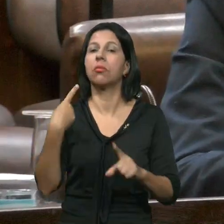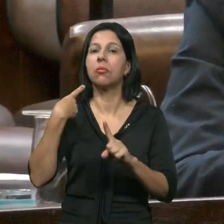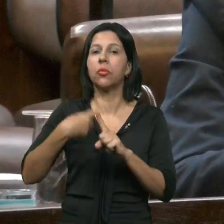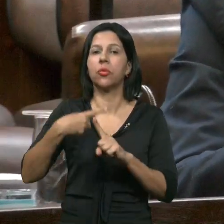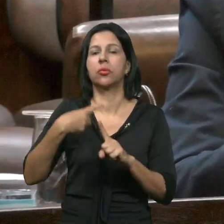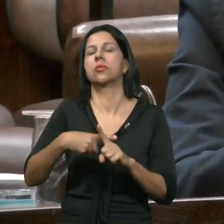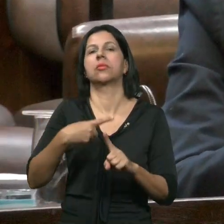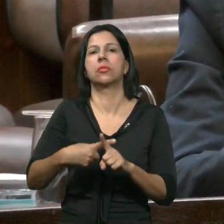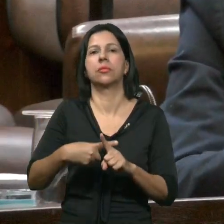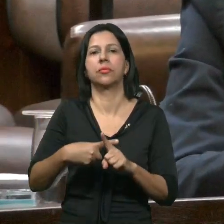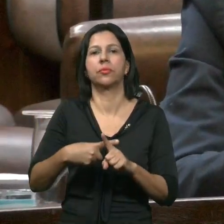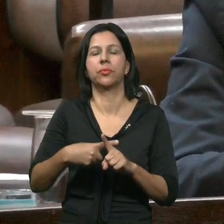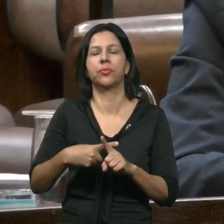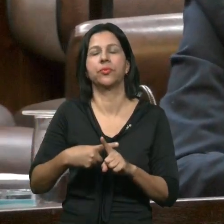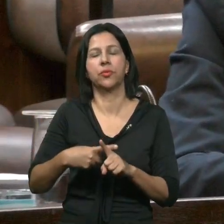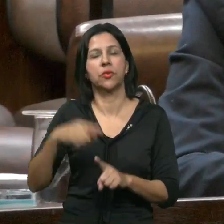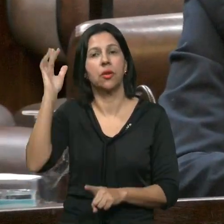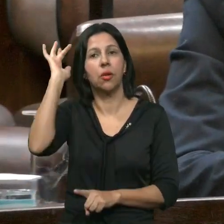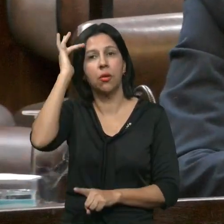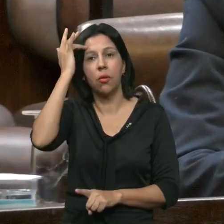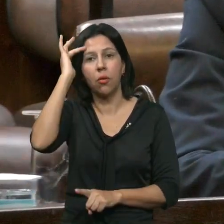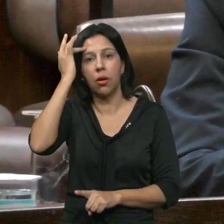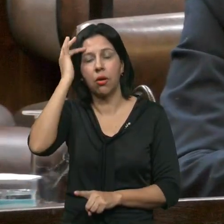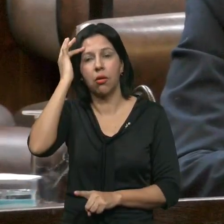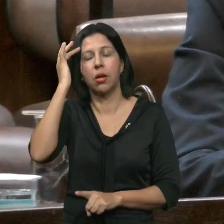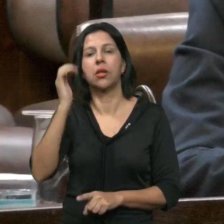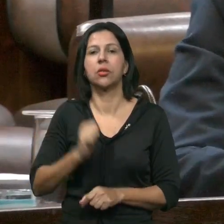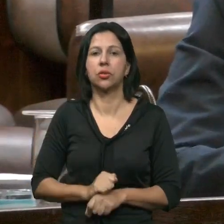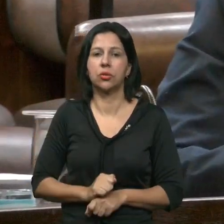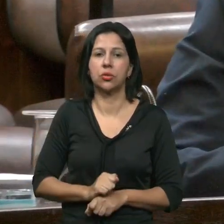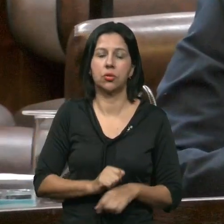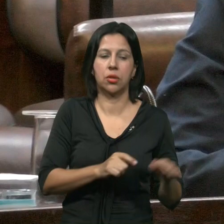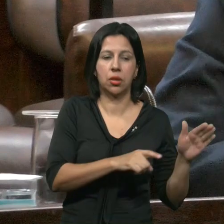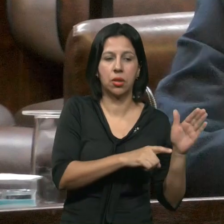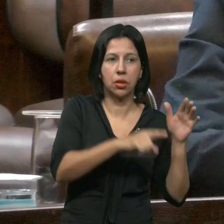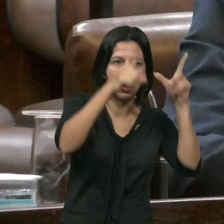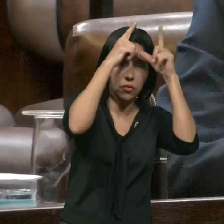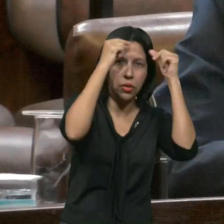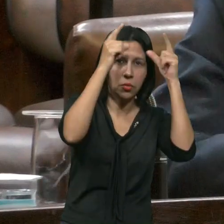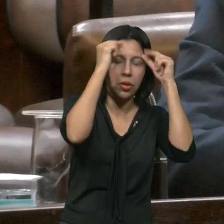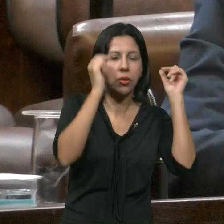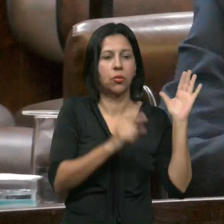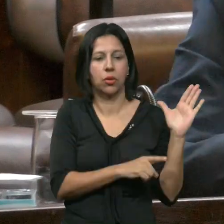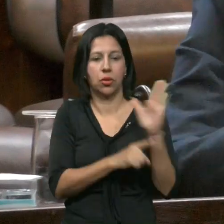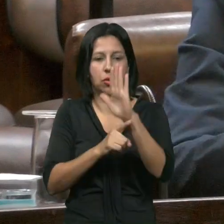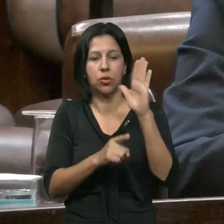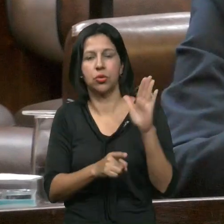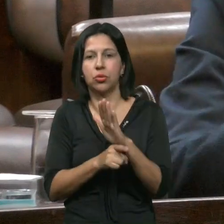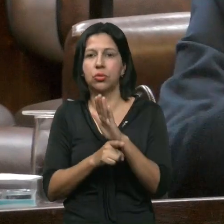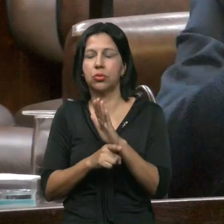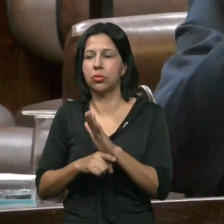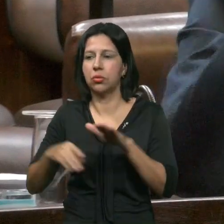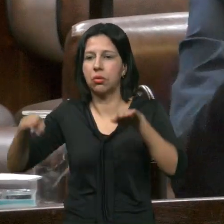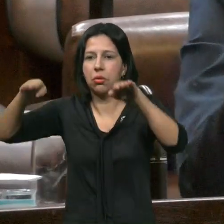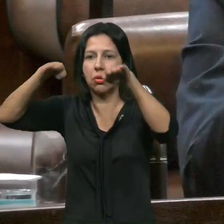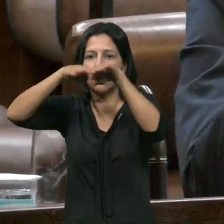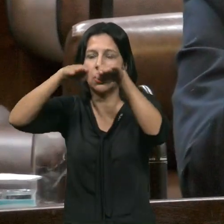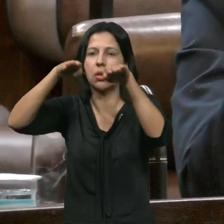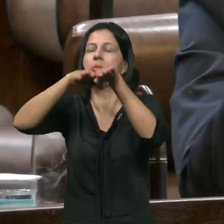Eu Também acho Que Auxiliar de Enfermagem Técnico de Enfermagem Ficar com a Mesma Denominação